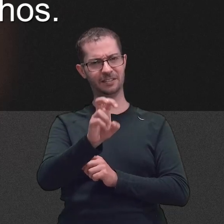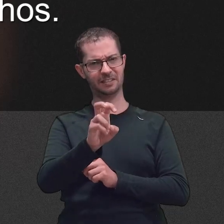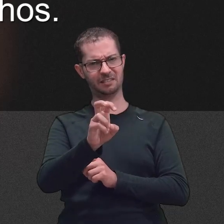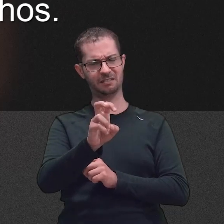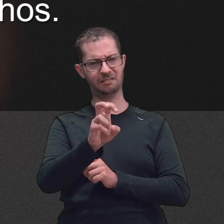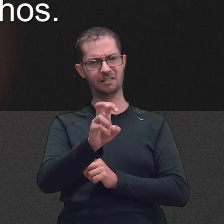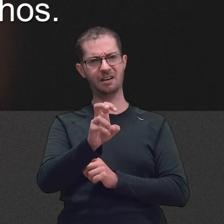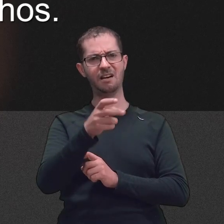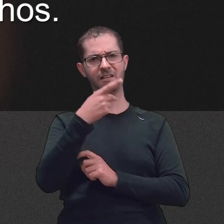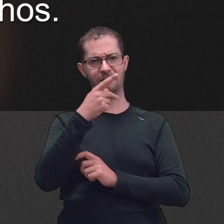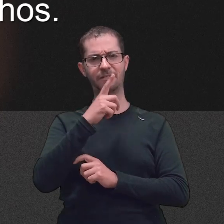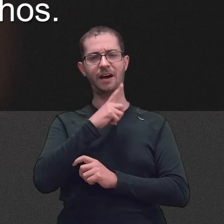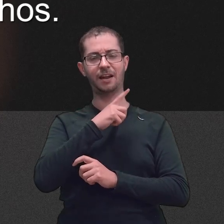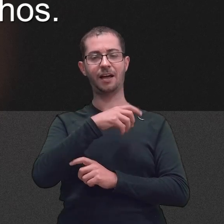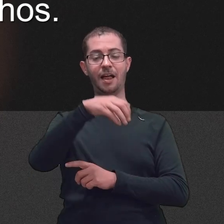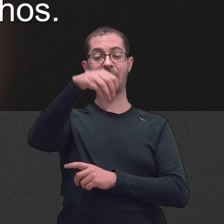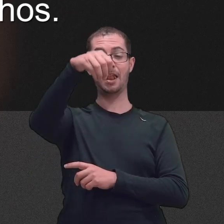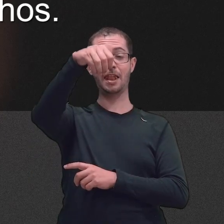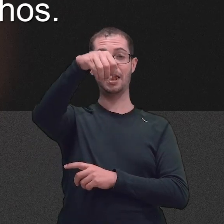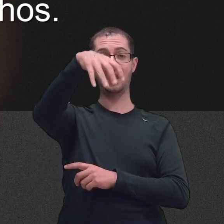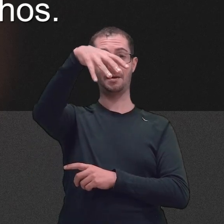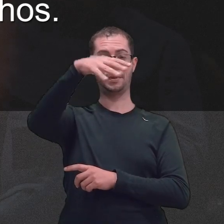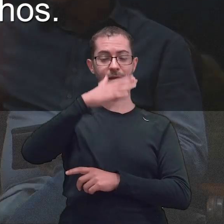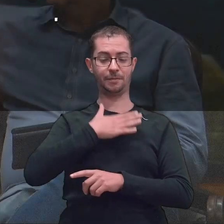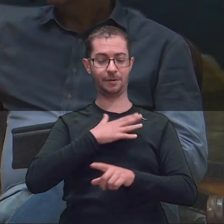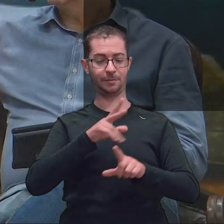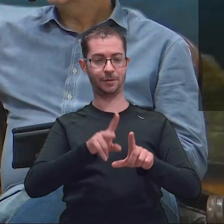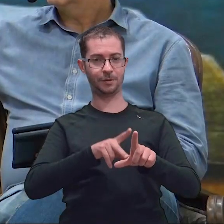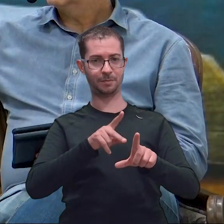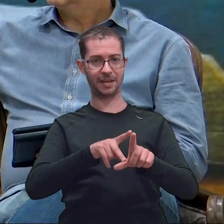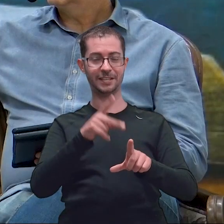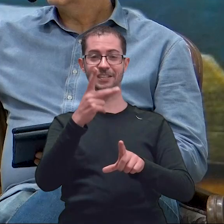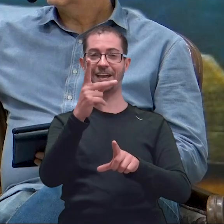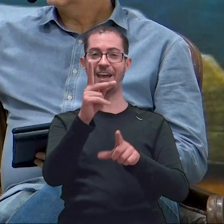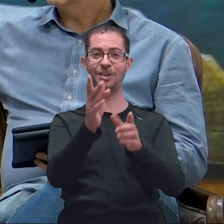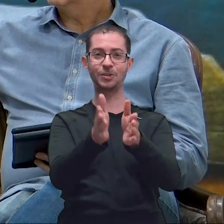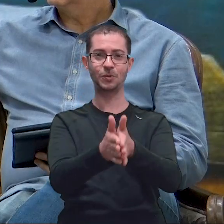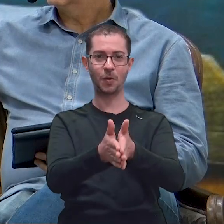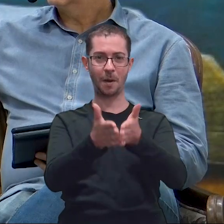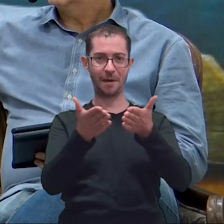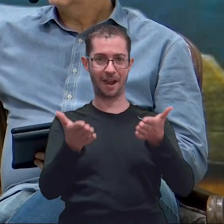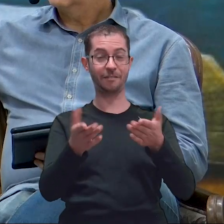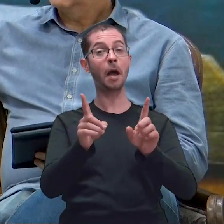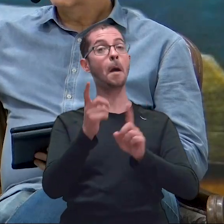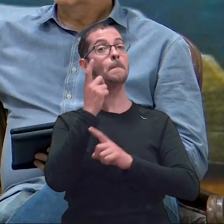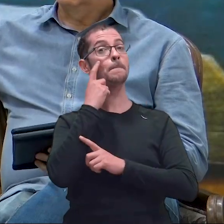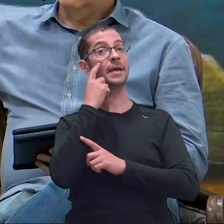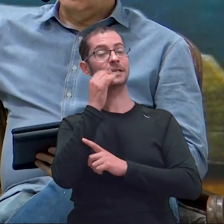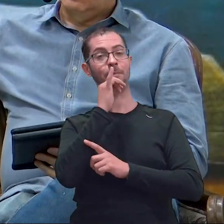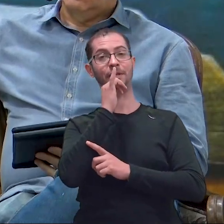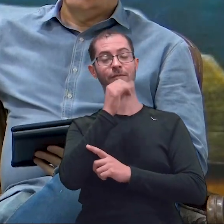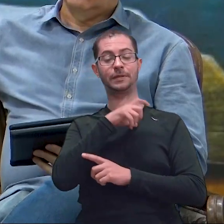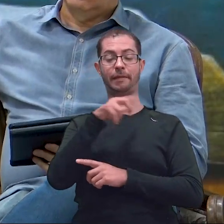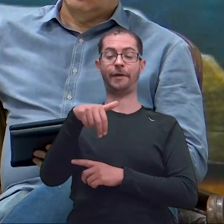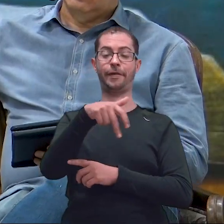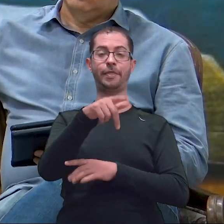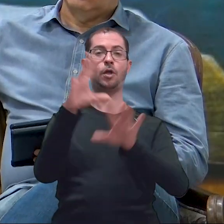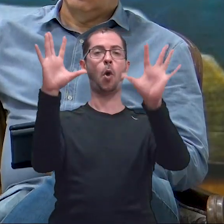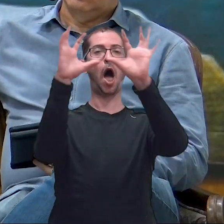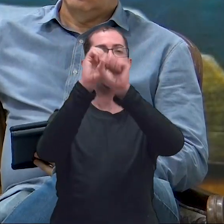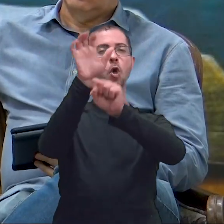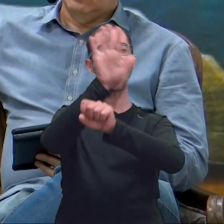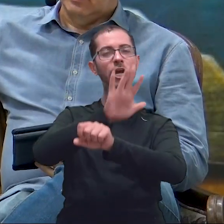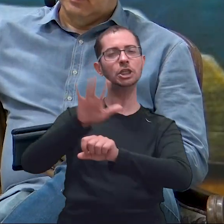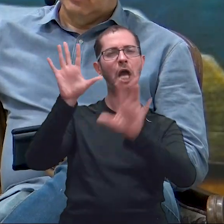é a tua palavra, e luz para o meu caminho. Se nós estamos andando à noite, sem um farolete, sem um